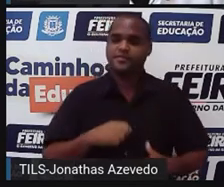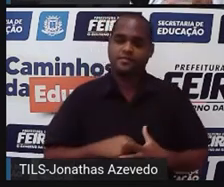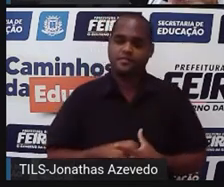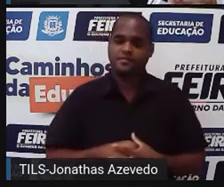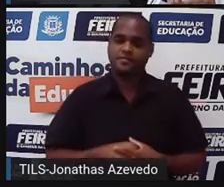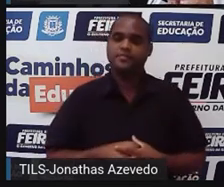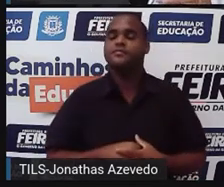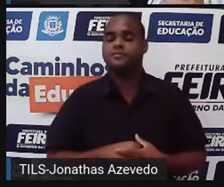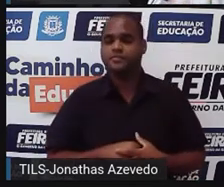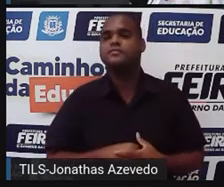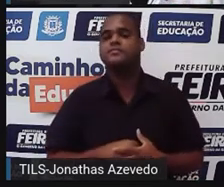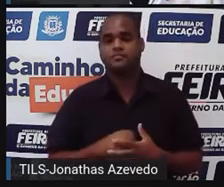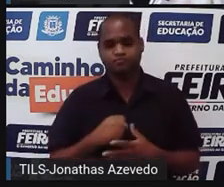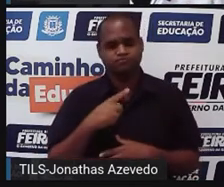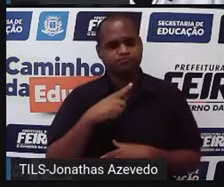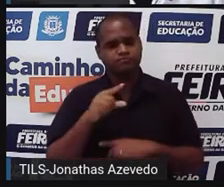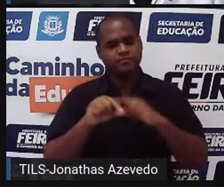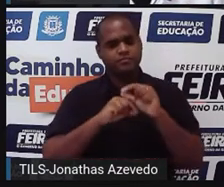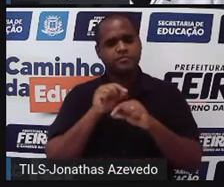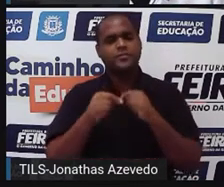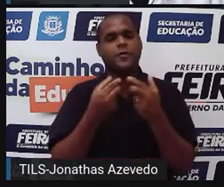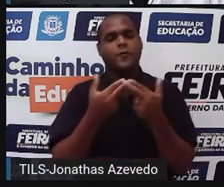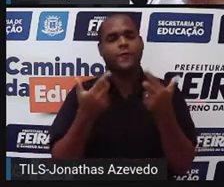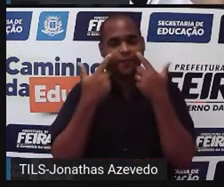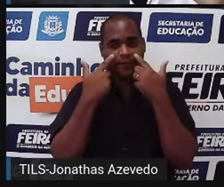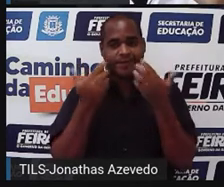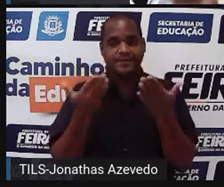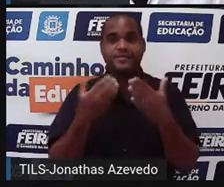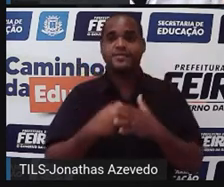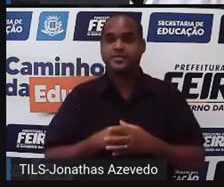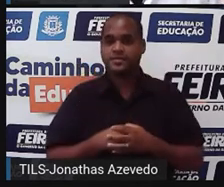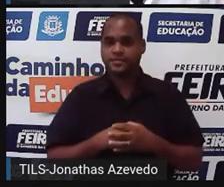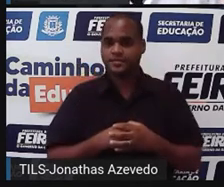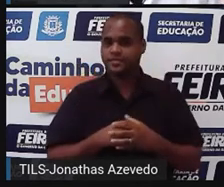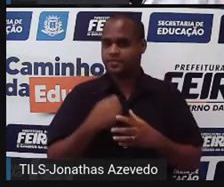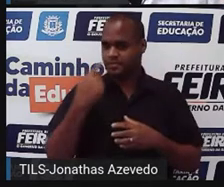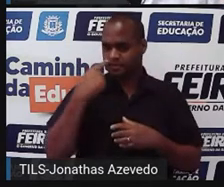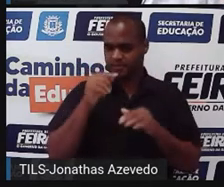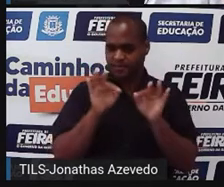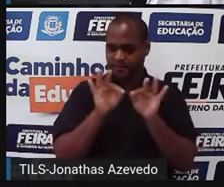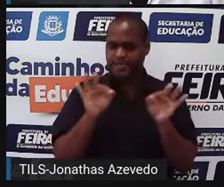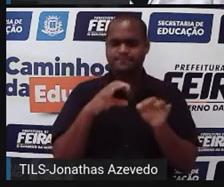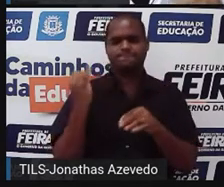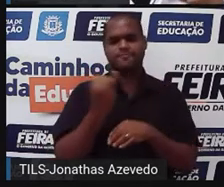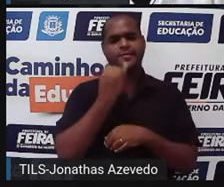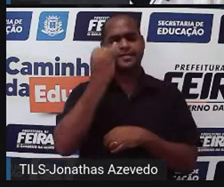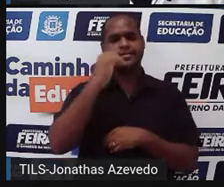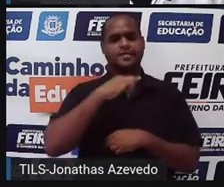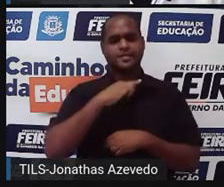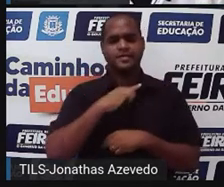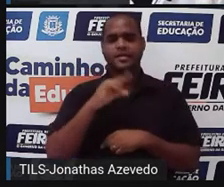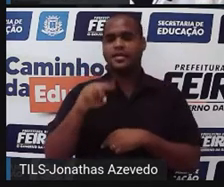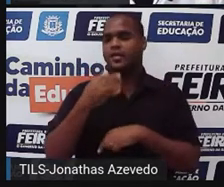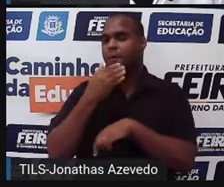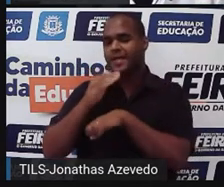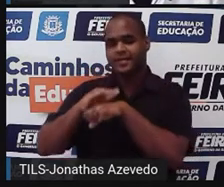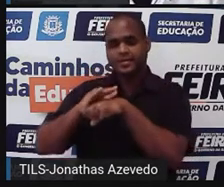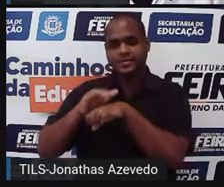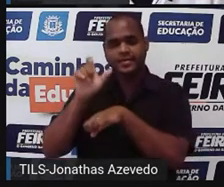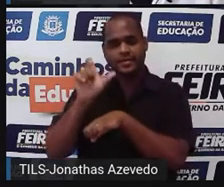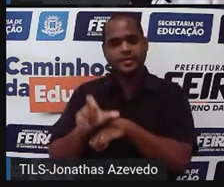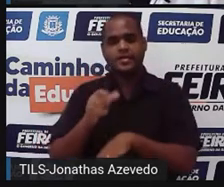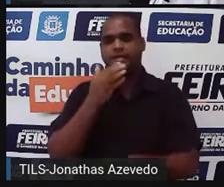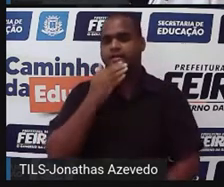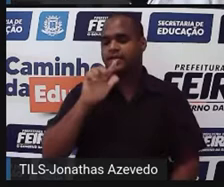Tá bom? Então, olha só. Tem essa frase muito interessante onde o autor, ele é chamado de